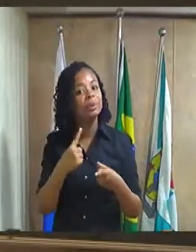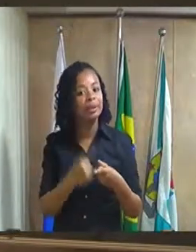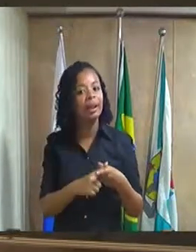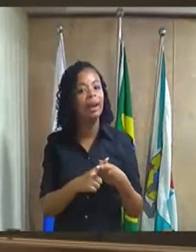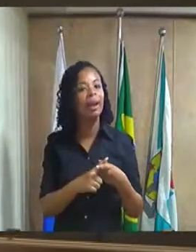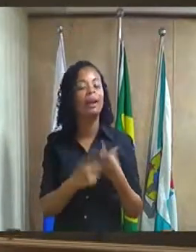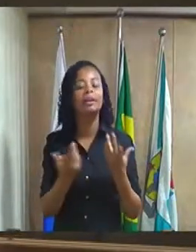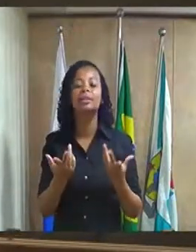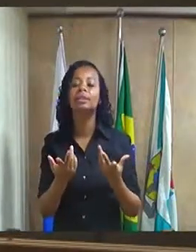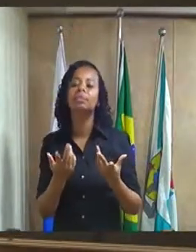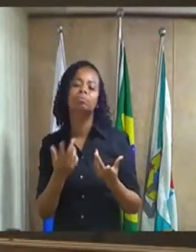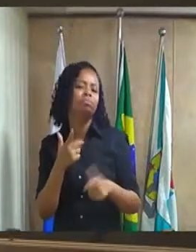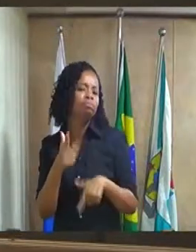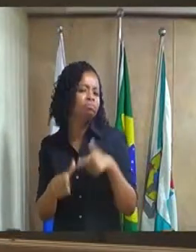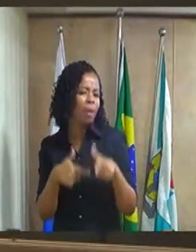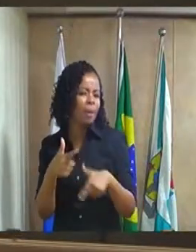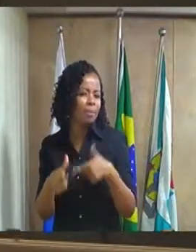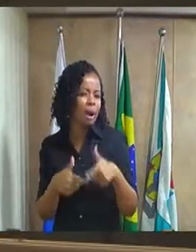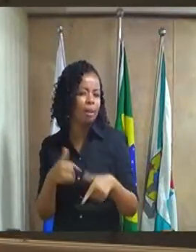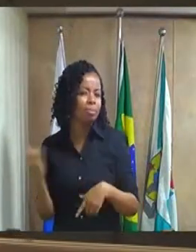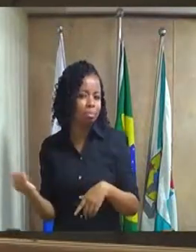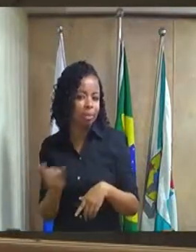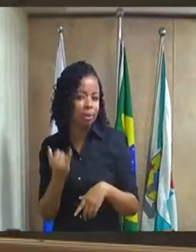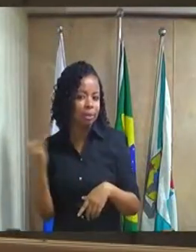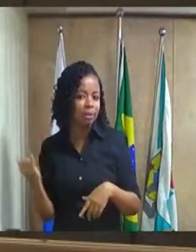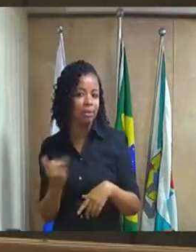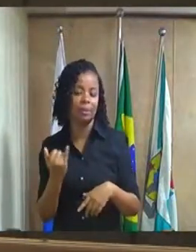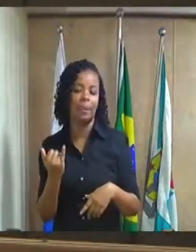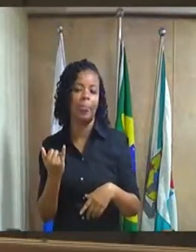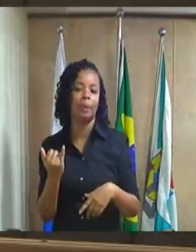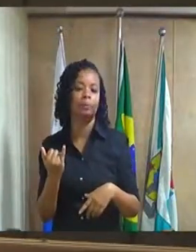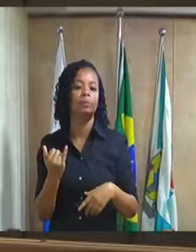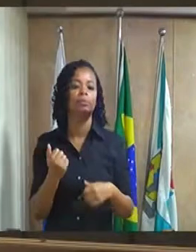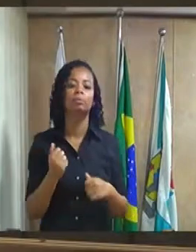ferramenta aonde ela trabalha